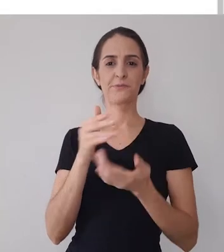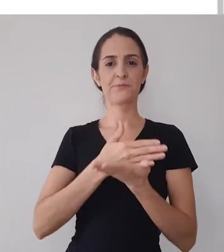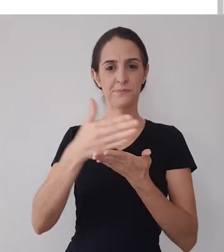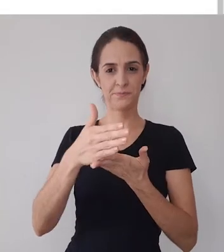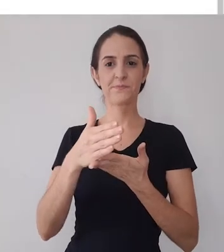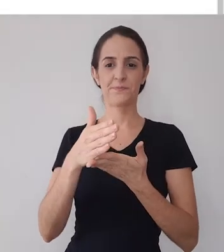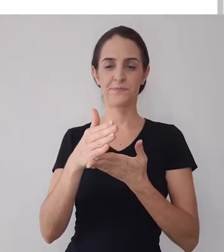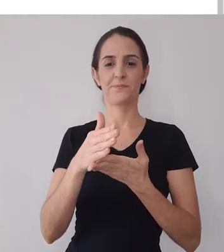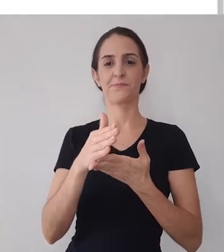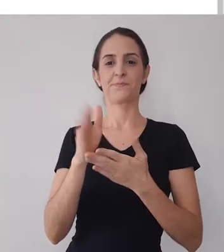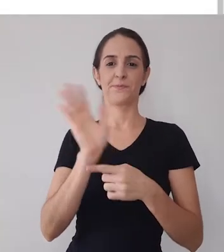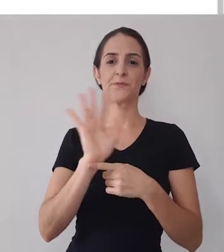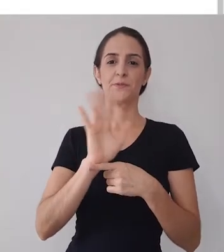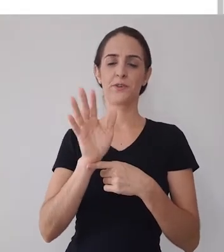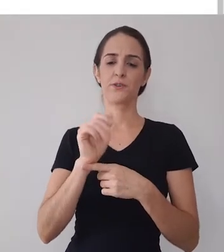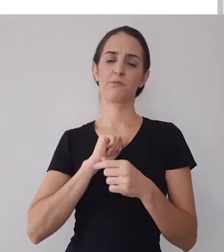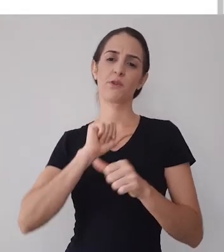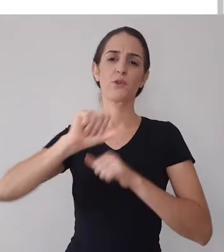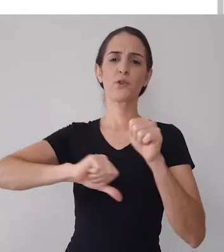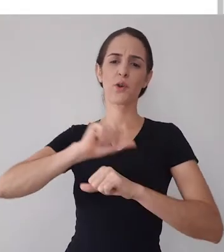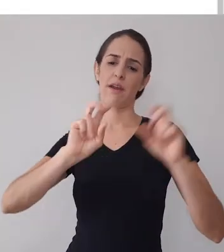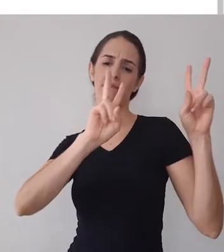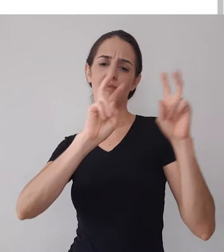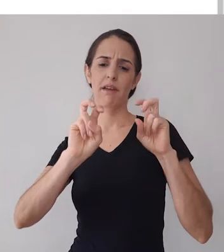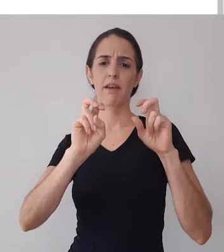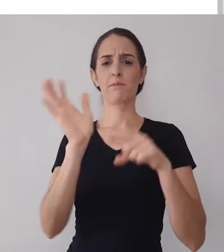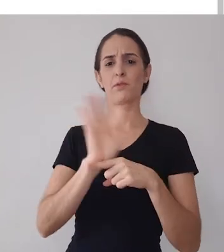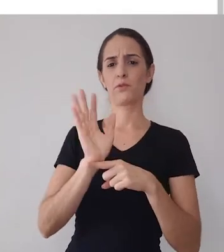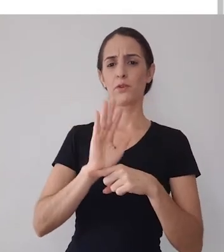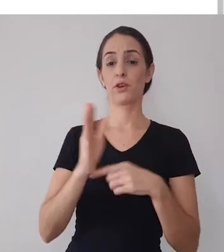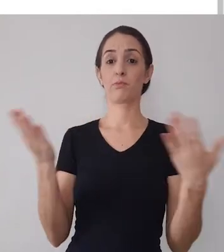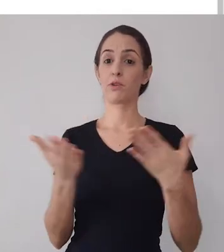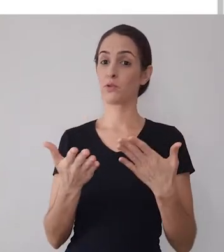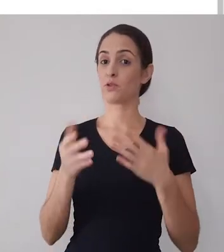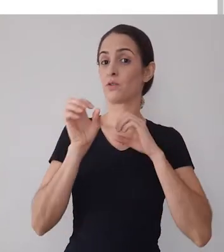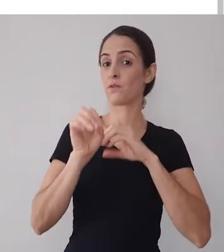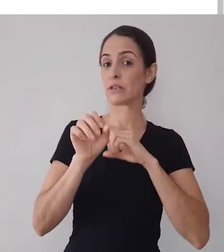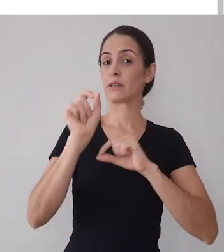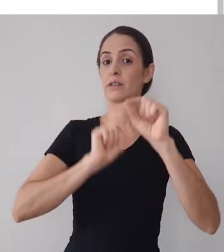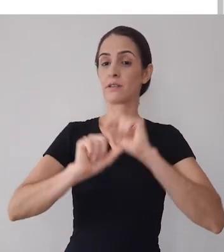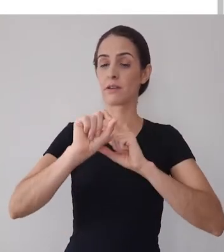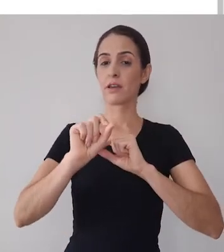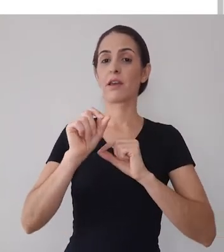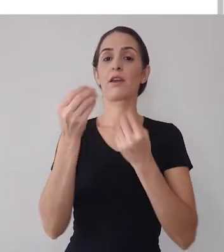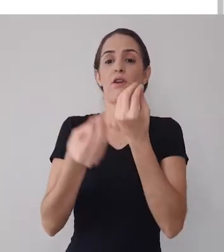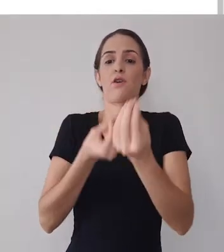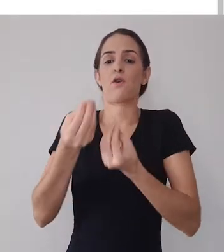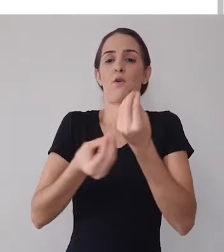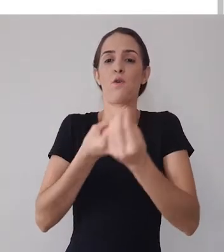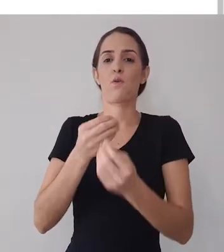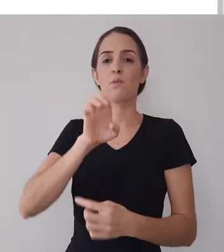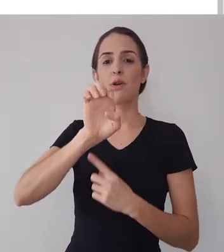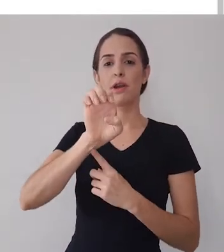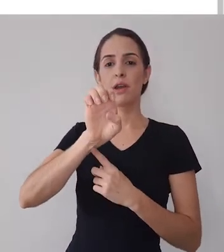vez que entra na edição do vídeo aqui você pode alterar as informações do vídeo mas esse não é o propósito deste tutorial neste tutorial a gente quer chegar